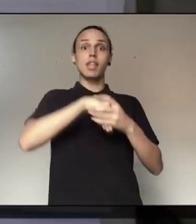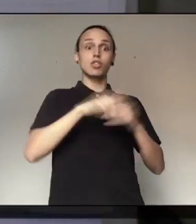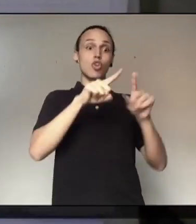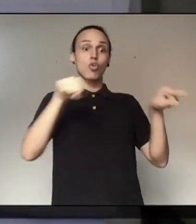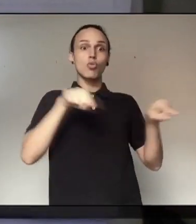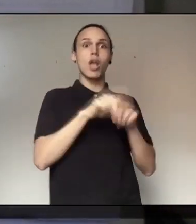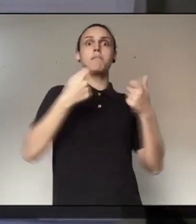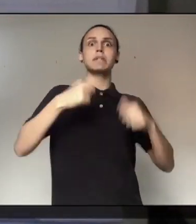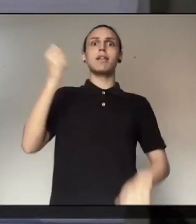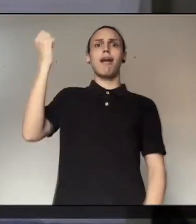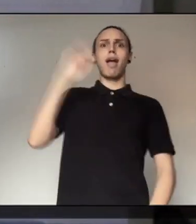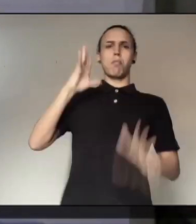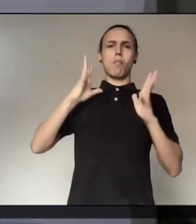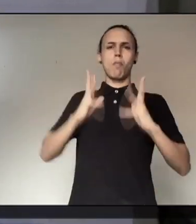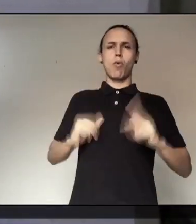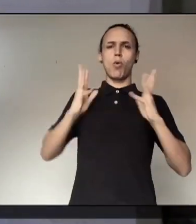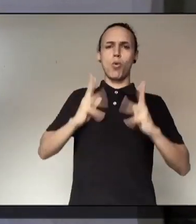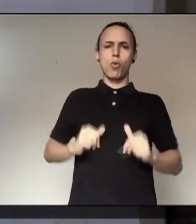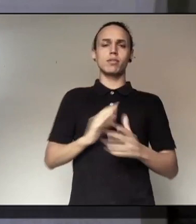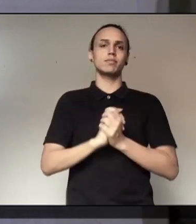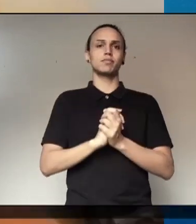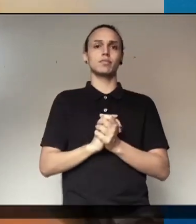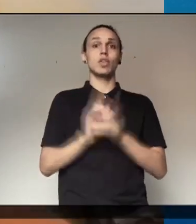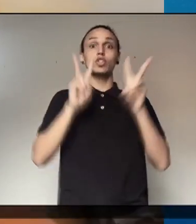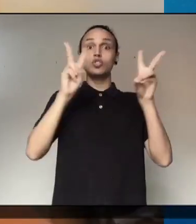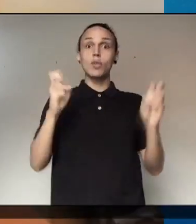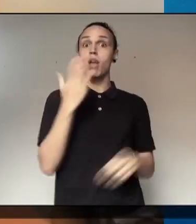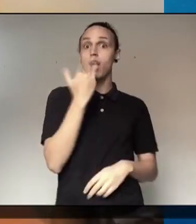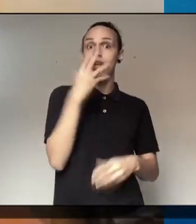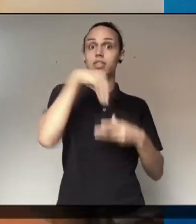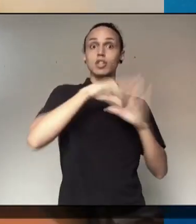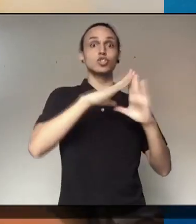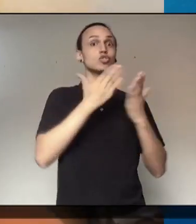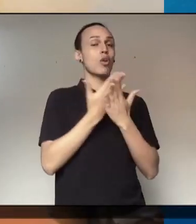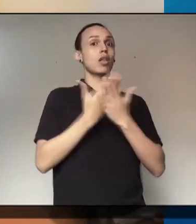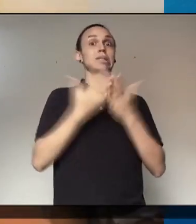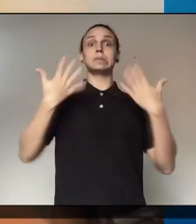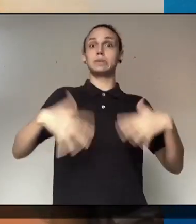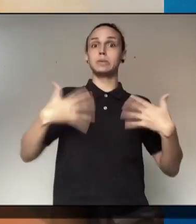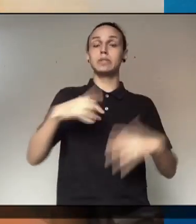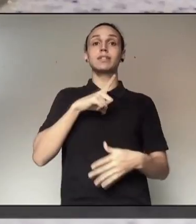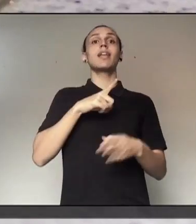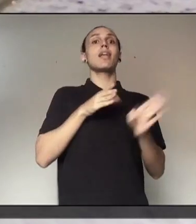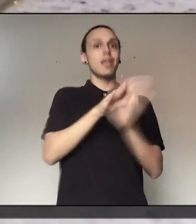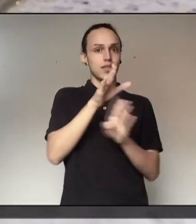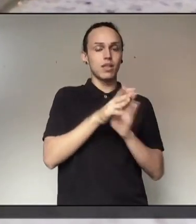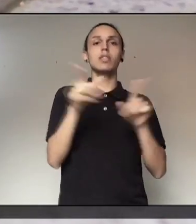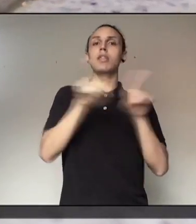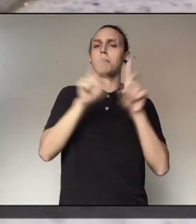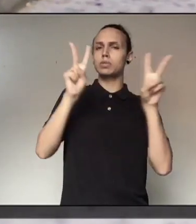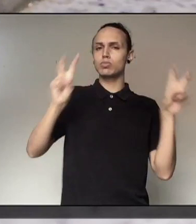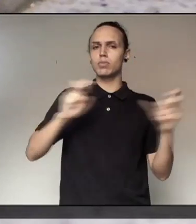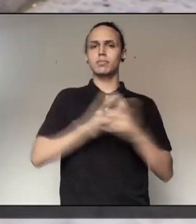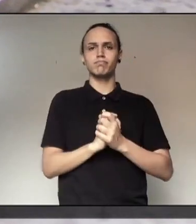espaços abertos, mas que a gente priorize também nos espaços que são fechados. A renovação frequente do ar, sobre a